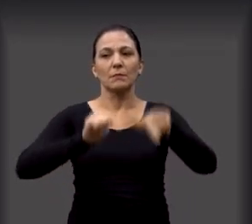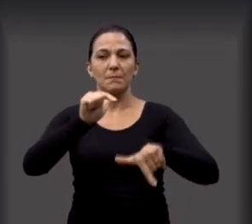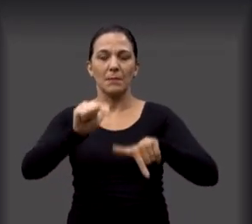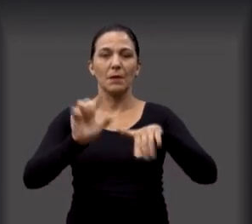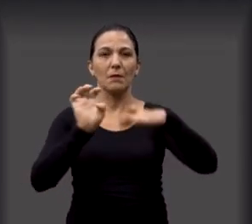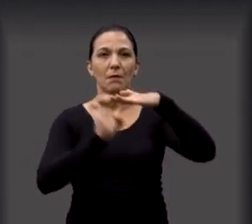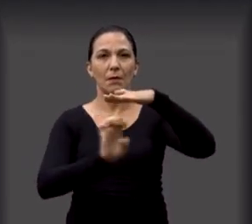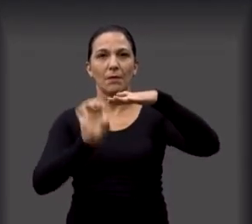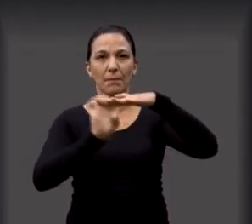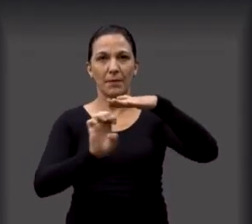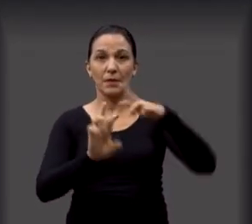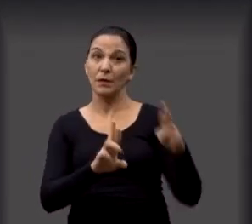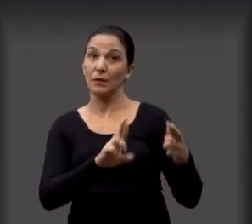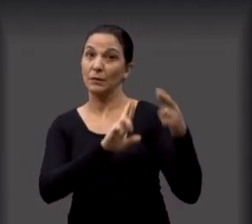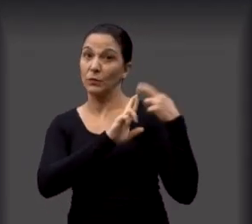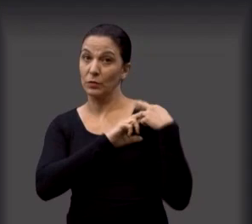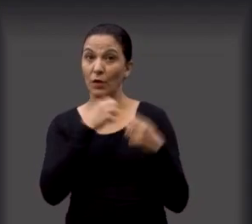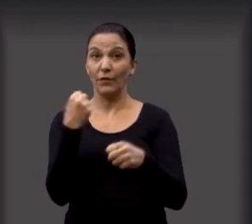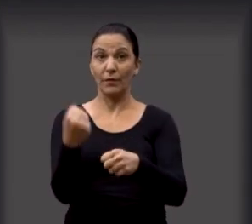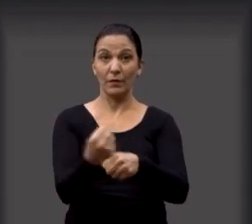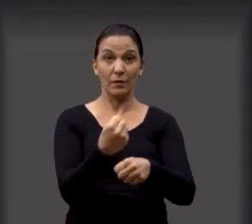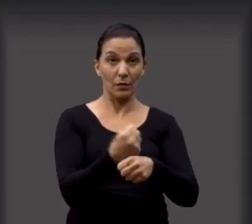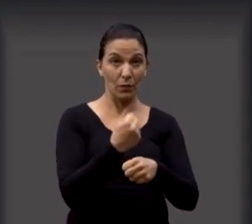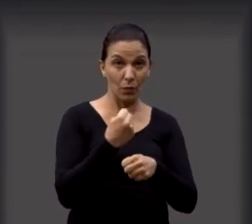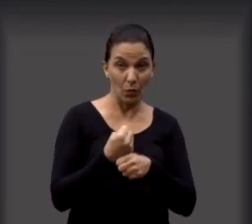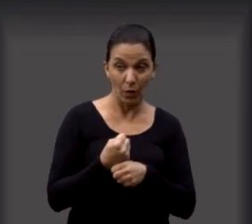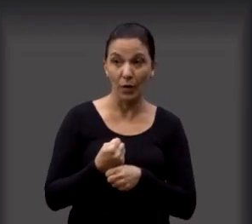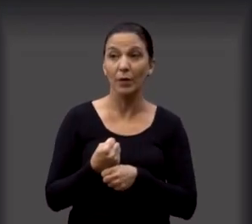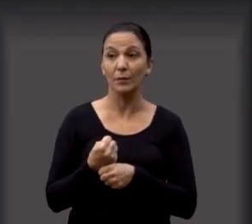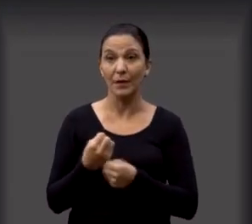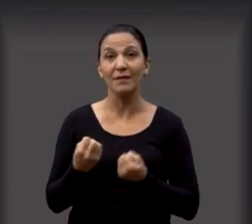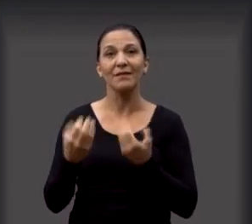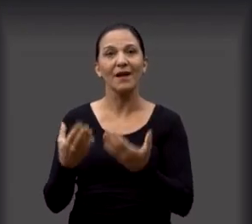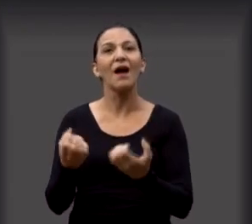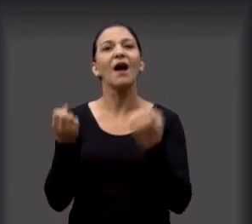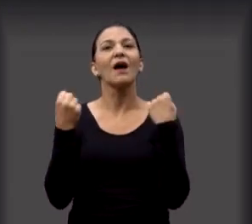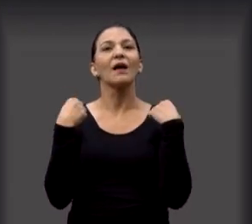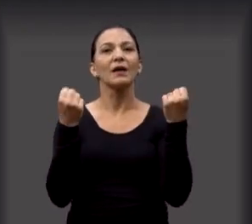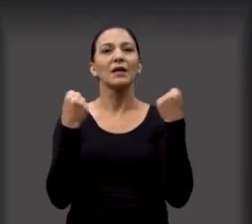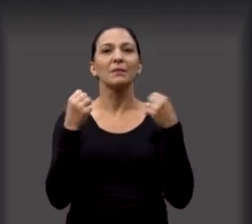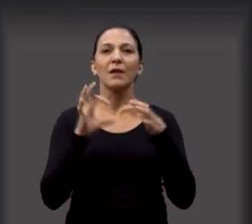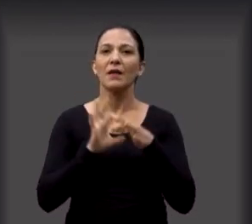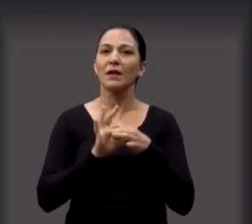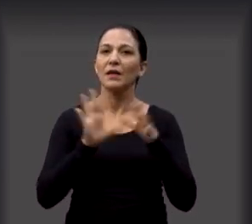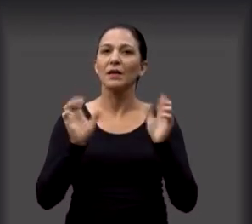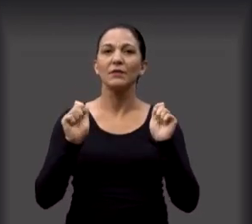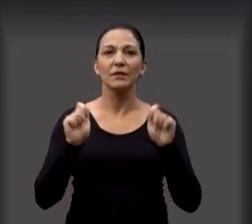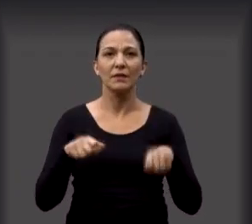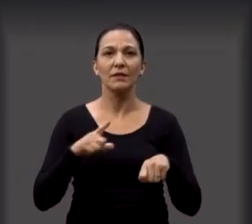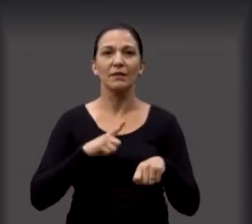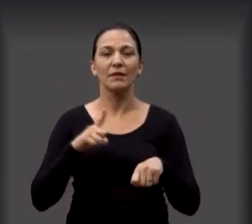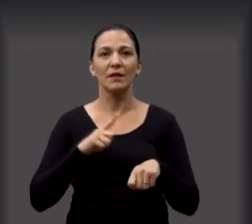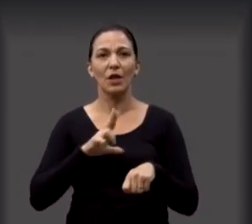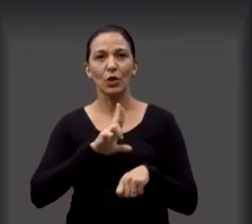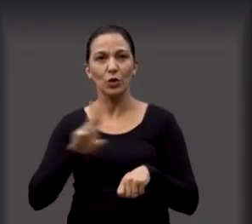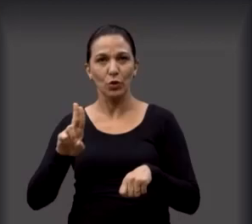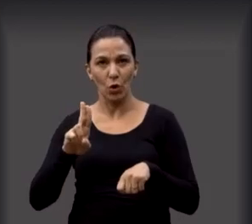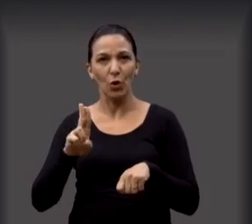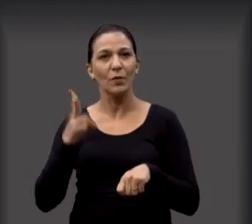da empresa que assumiu esse compromisso de poder entregar aqui uma academia ao ar livre que contemplava o nome de um